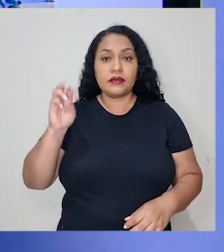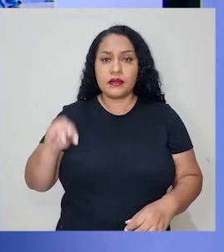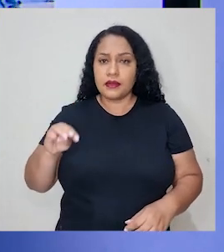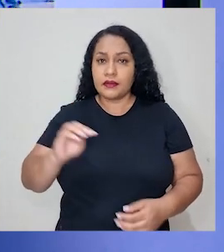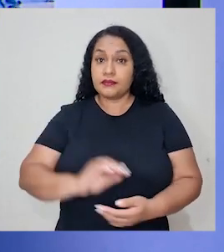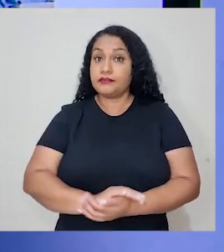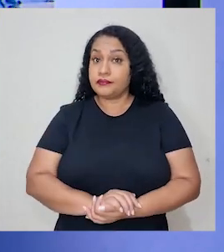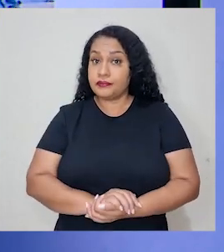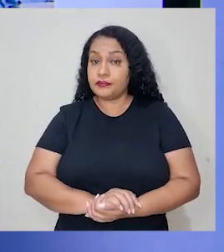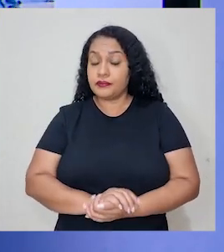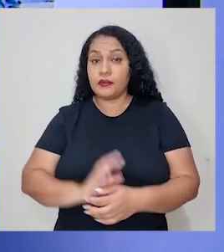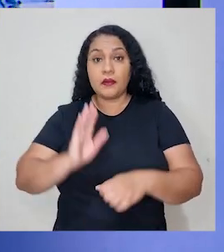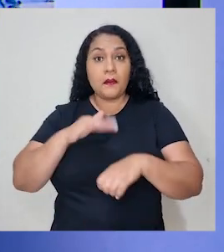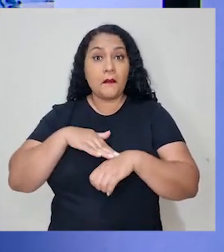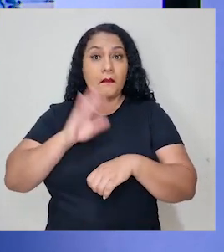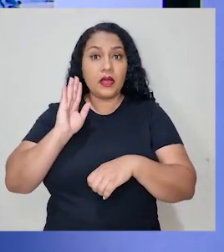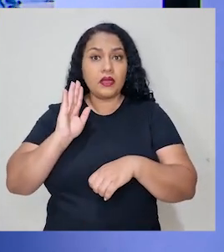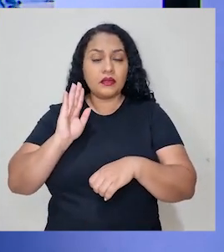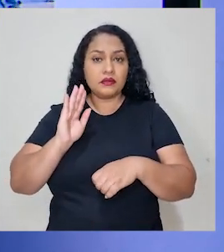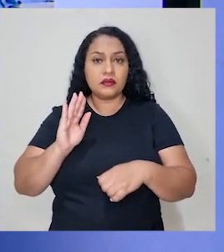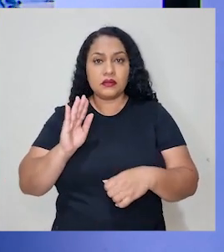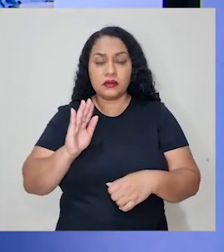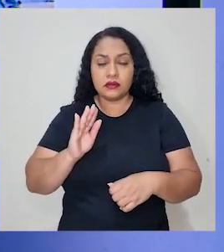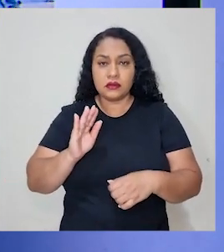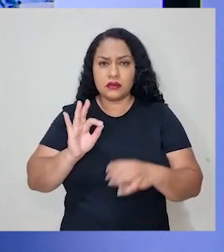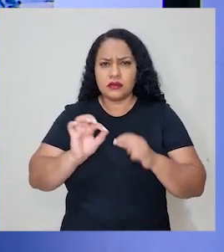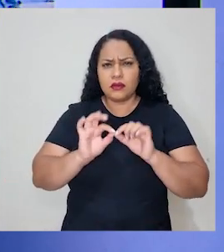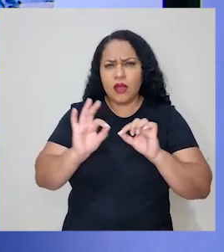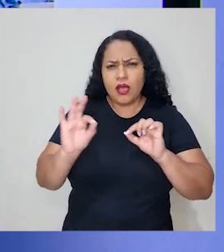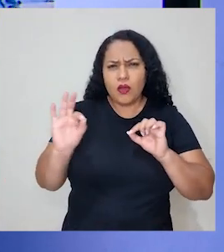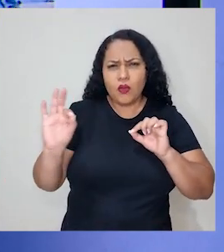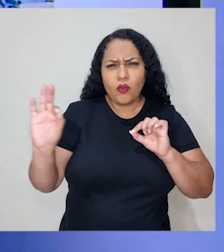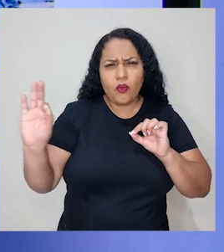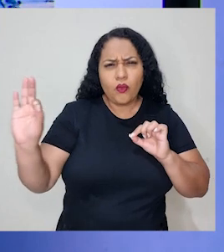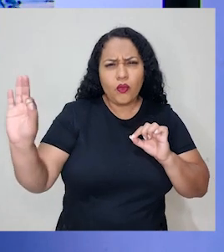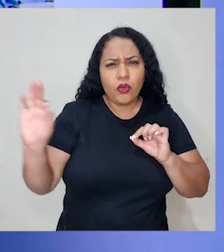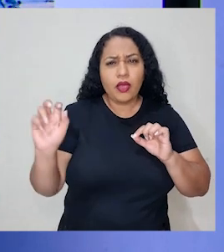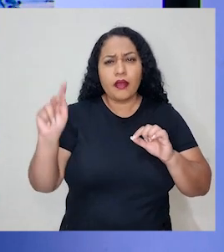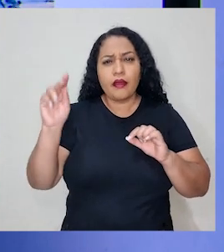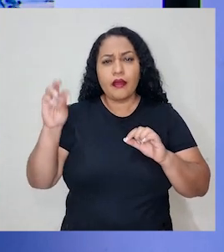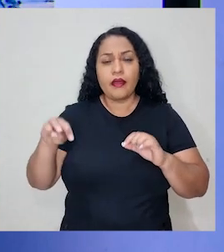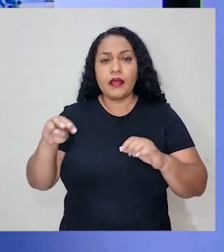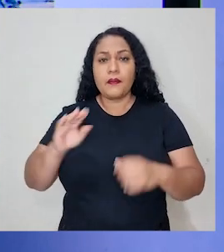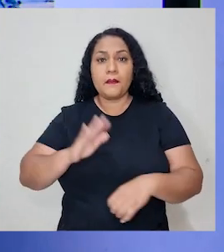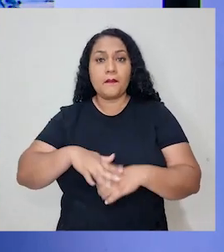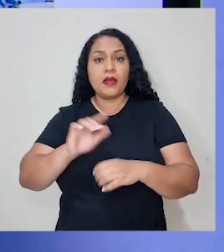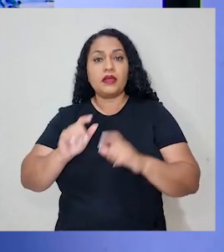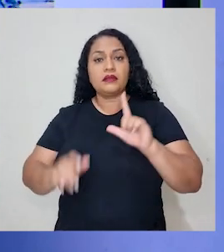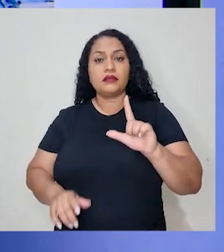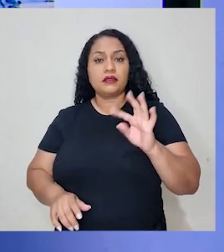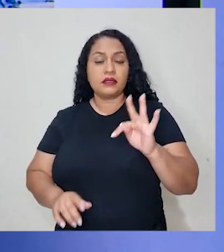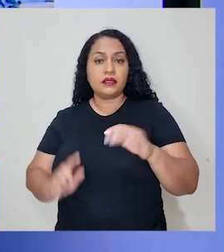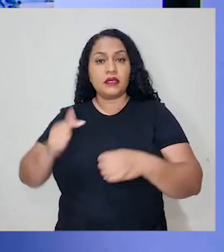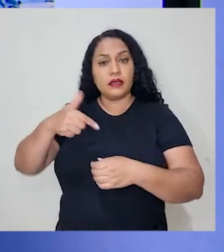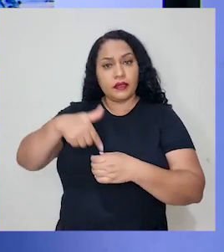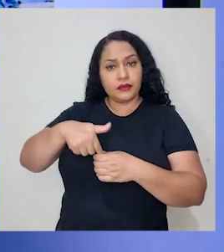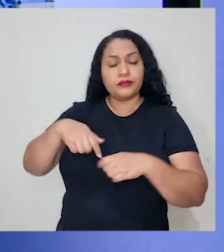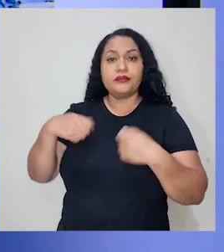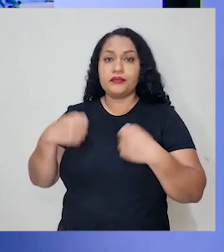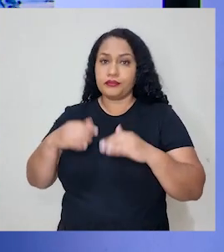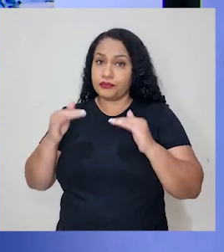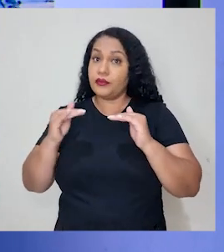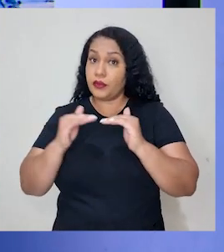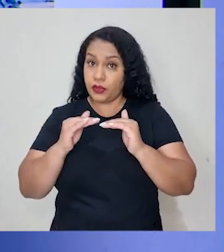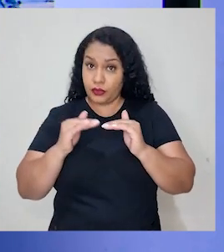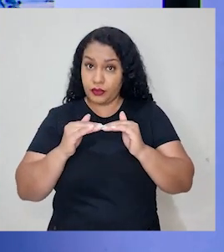quanto maior a quantidade de quilômetros, quanto maior a distância, mais litros de gasolina será necessário,